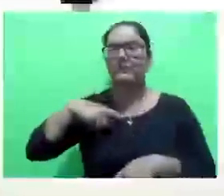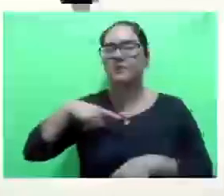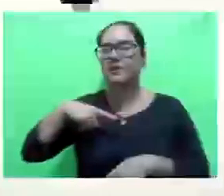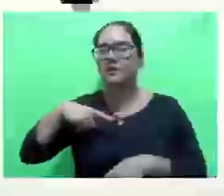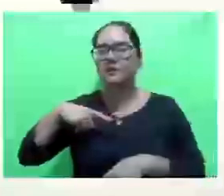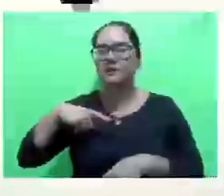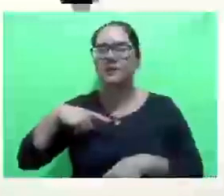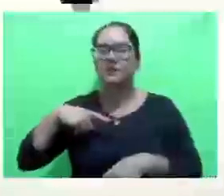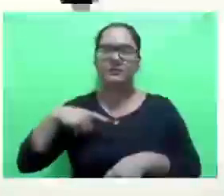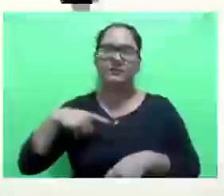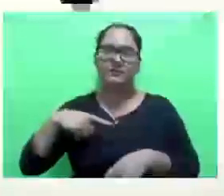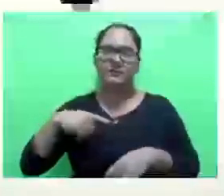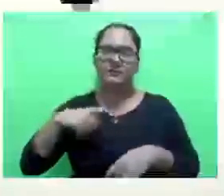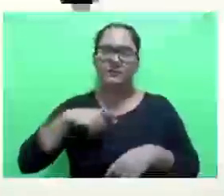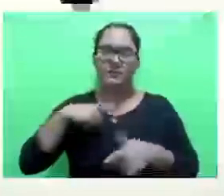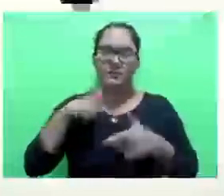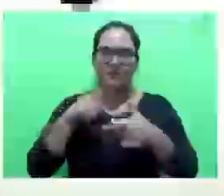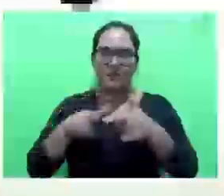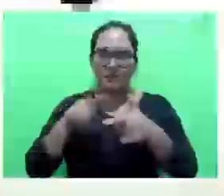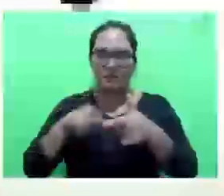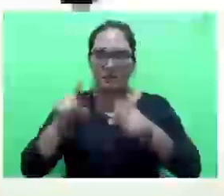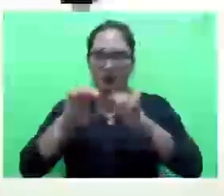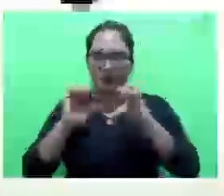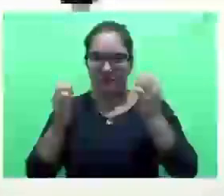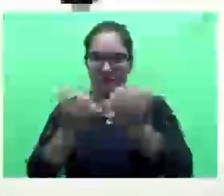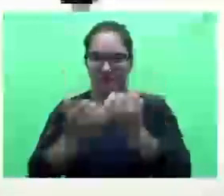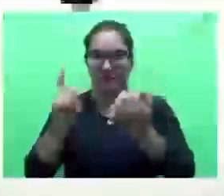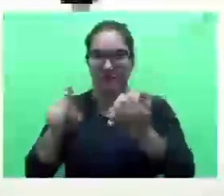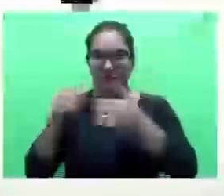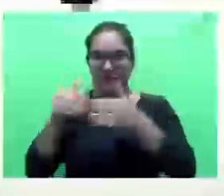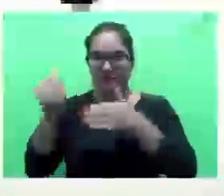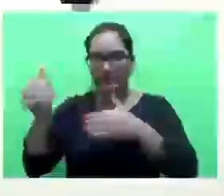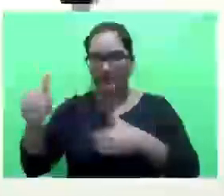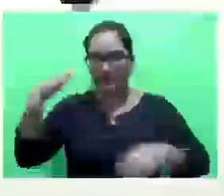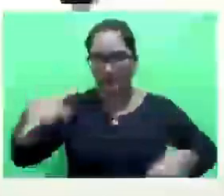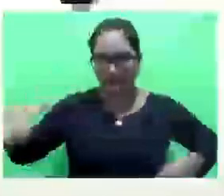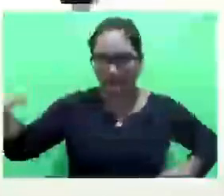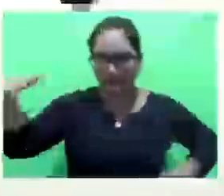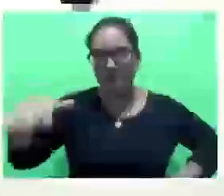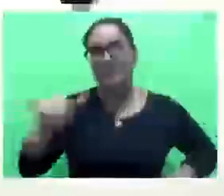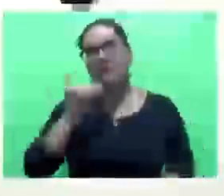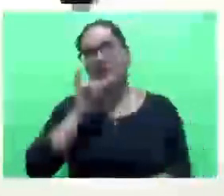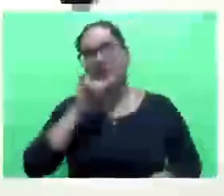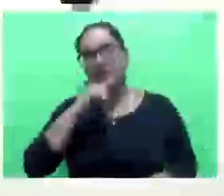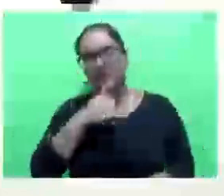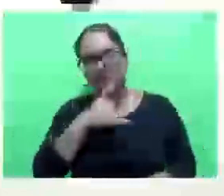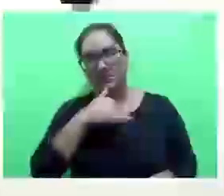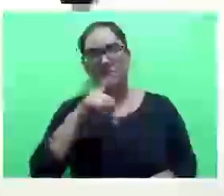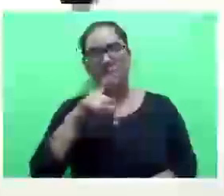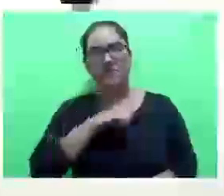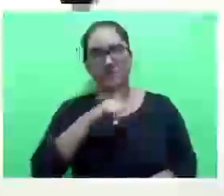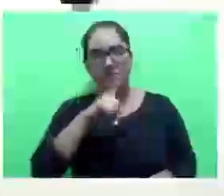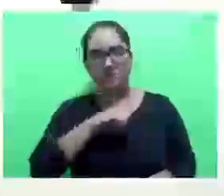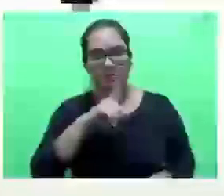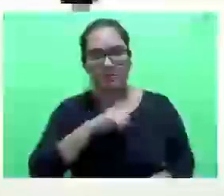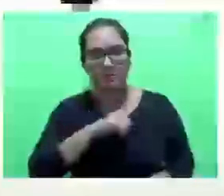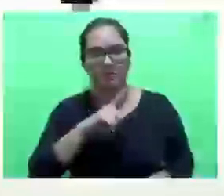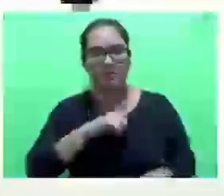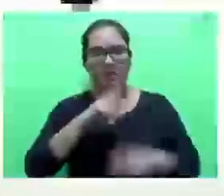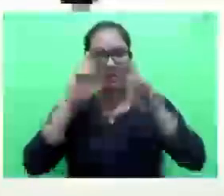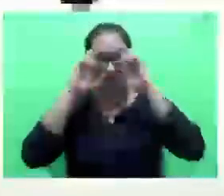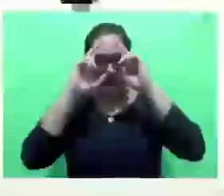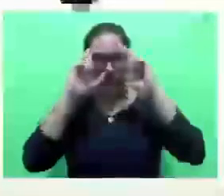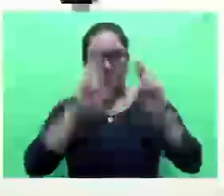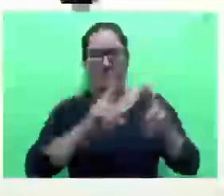estar fazendo o evento. O problema do evento foi fora do evento, que, infelizmente, a gente tem alguns cidadãos que não respeitam as